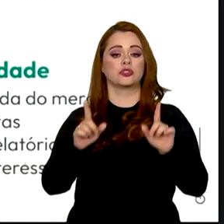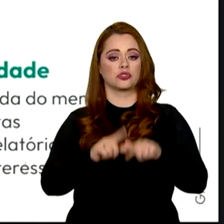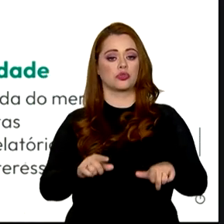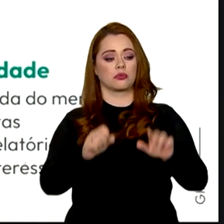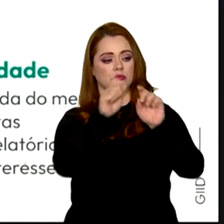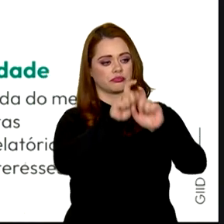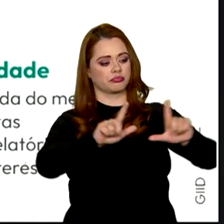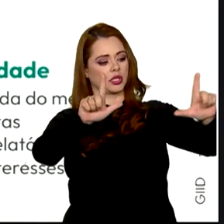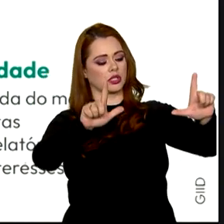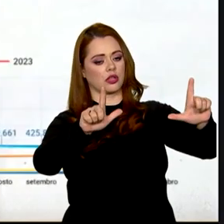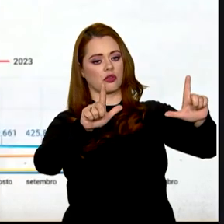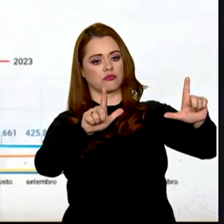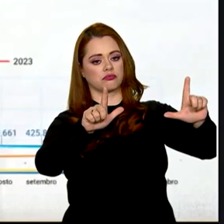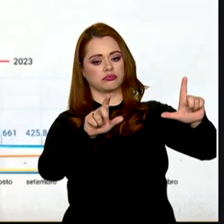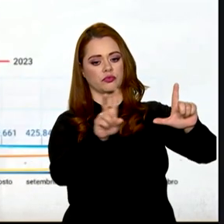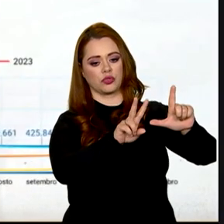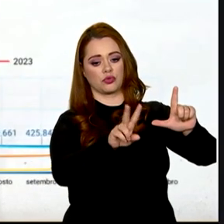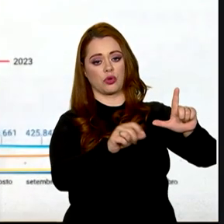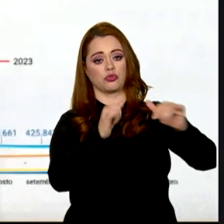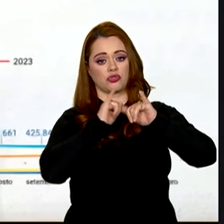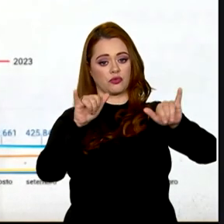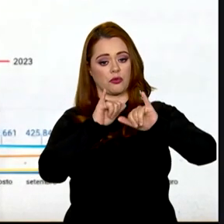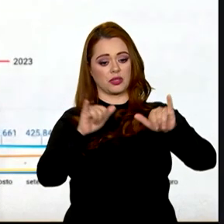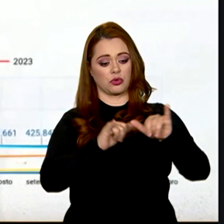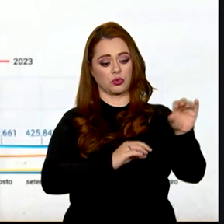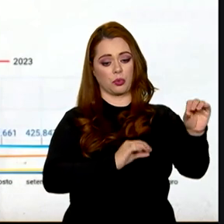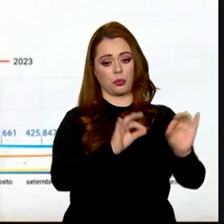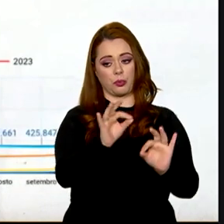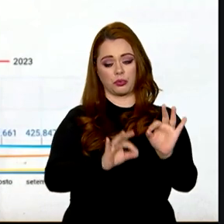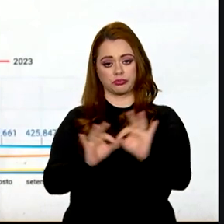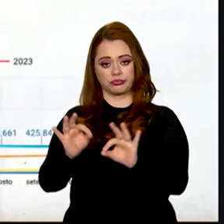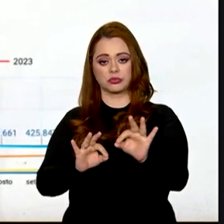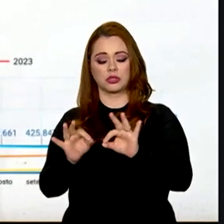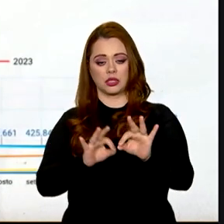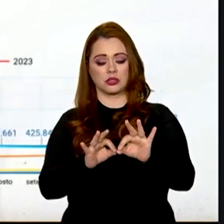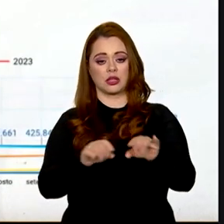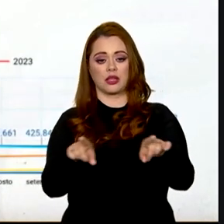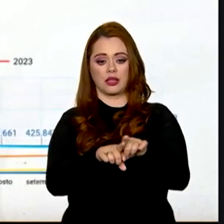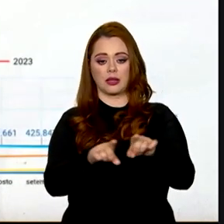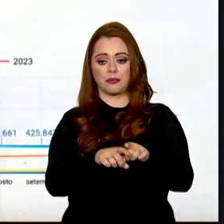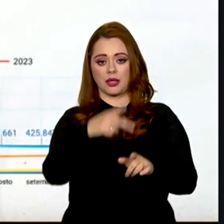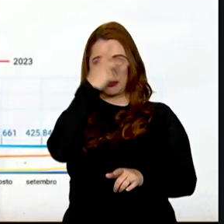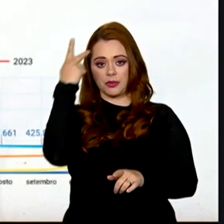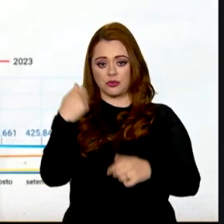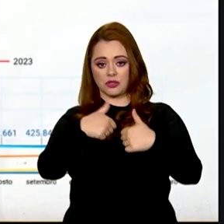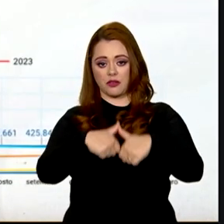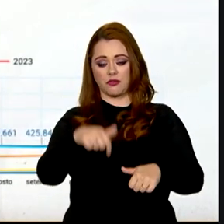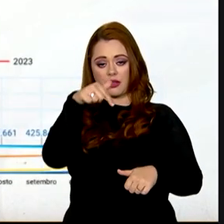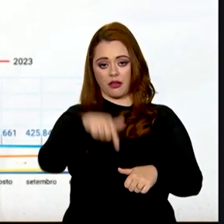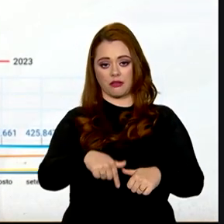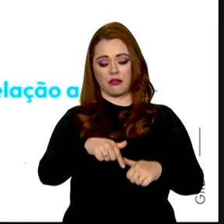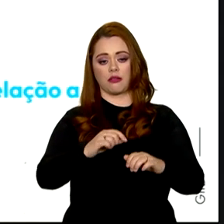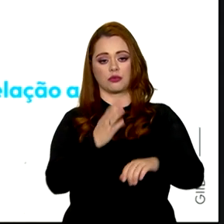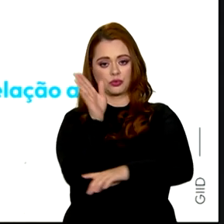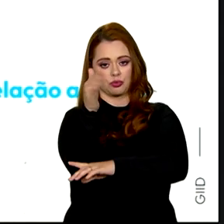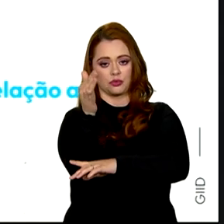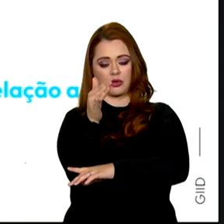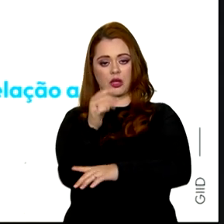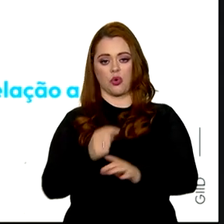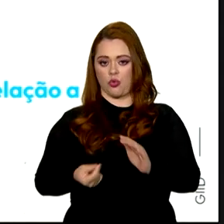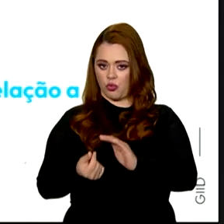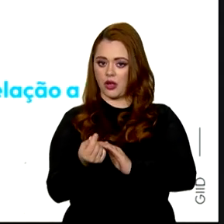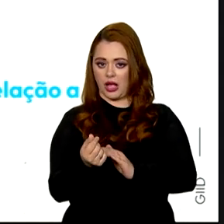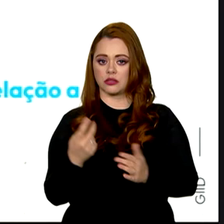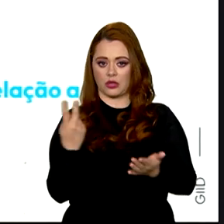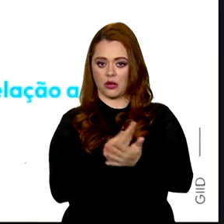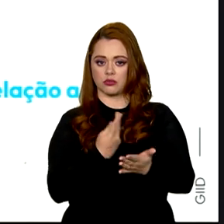um painel virtual de dados sobre a movimentação e estadia de visitantes nacionais e estrangeiros, o gasto